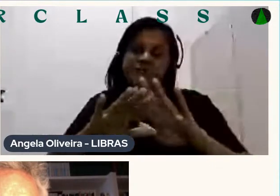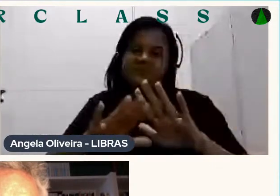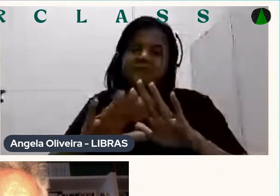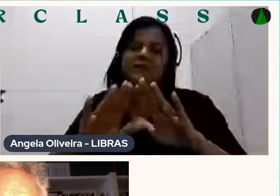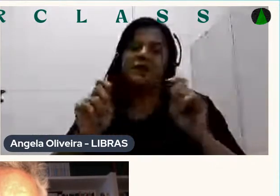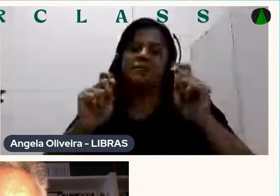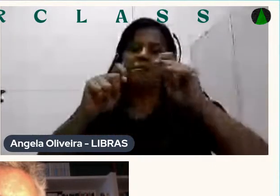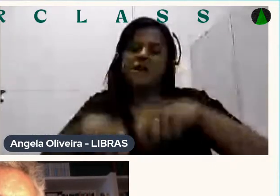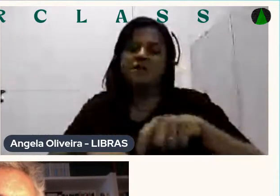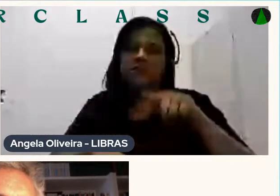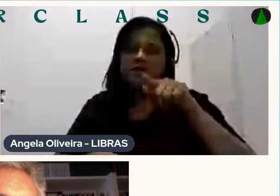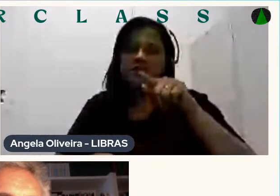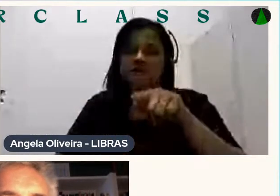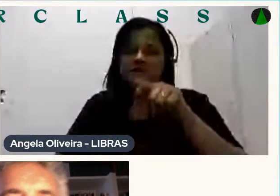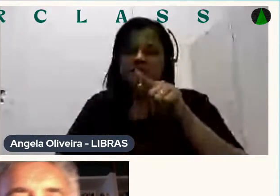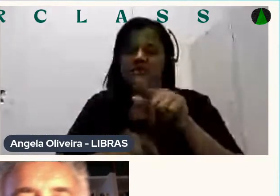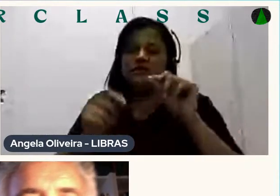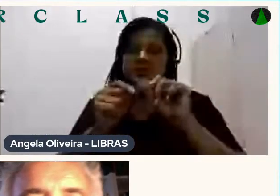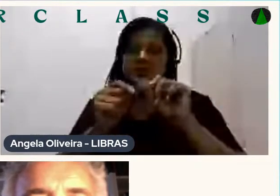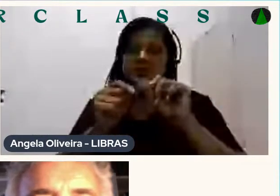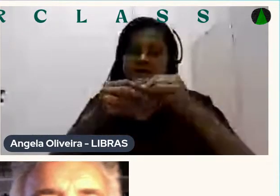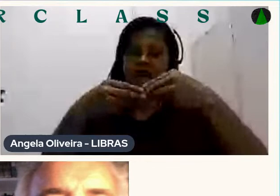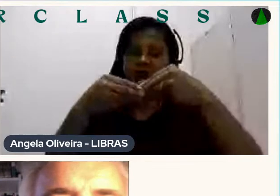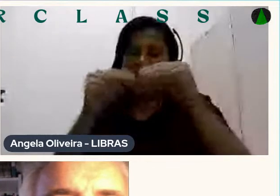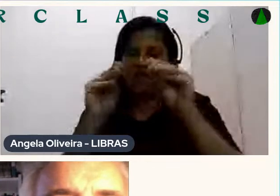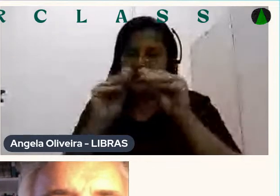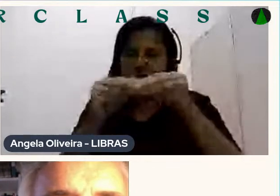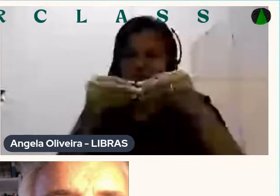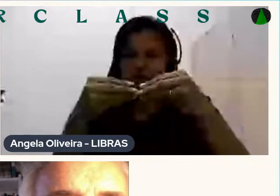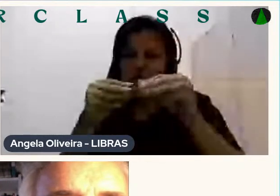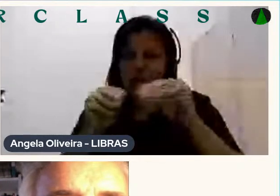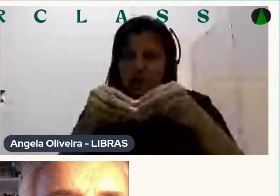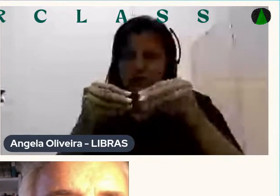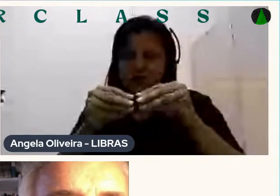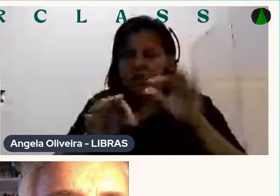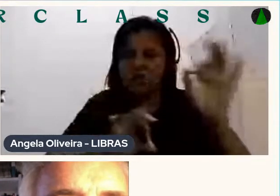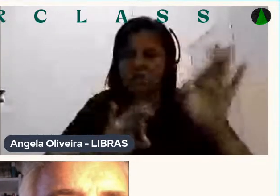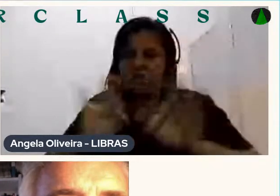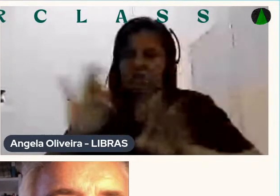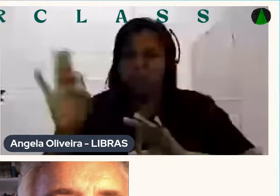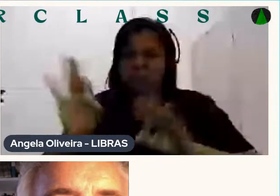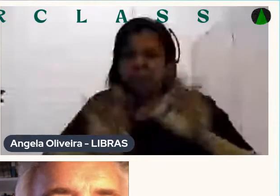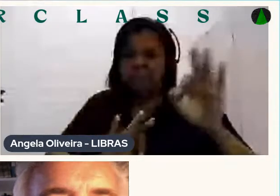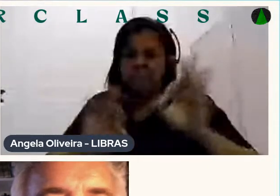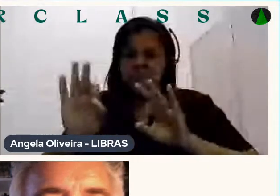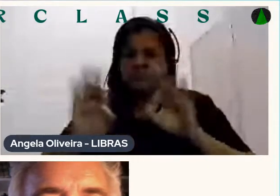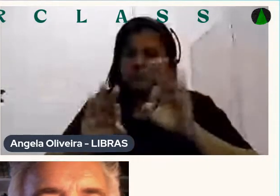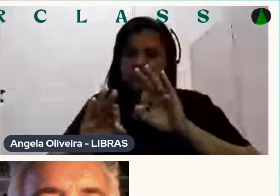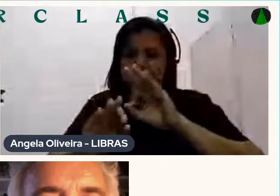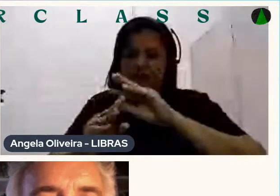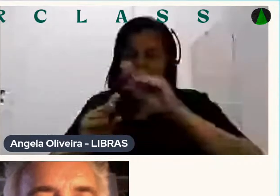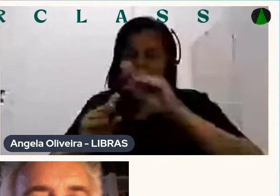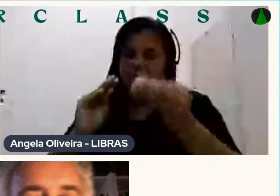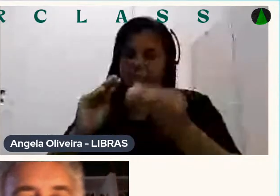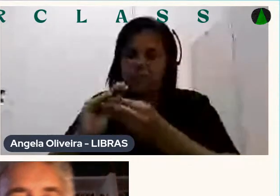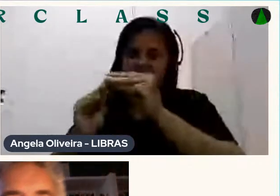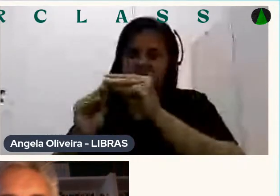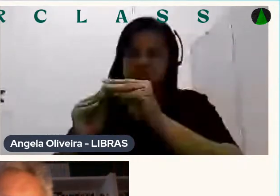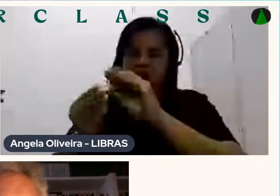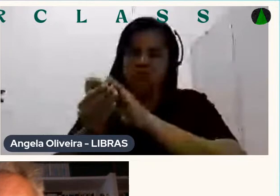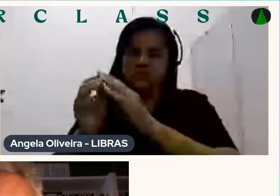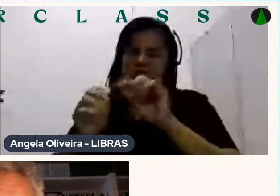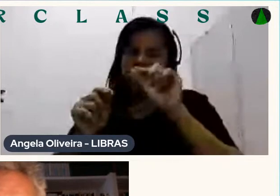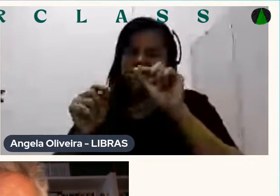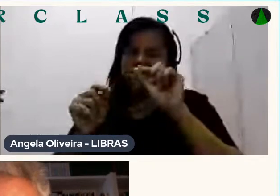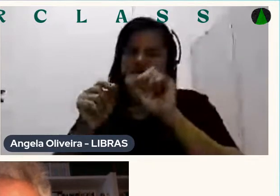Fazer toda a articulação E preparar Para montar Para montar o boneco Isso é feito Na verdade O boneco Ele é feito Todo em partes Porque quando quebra Um